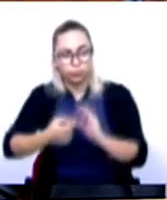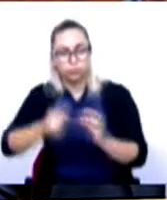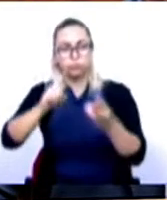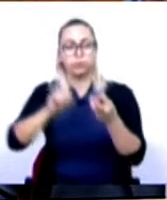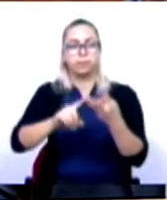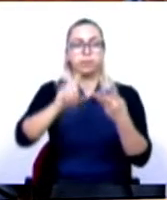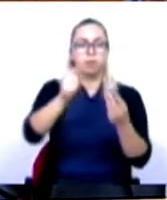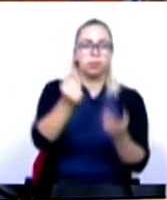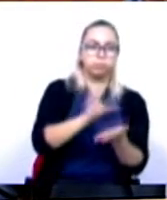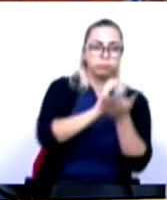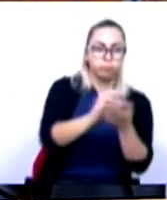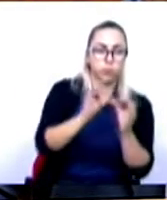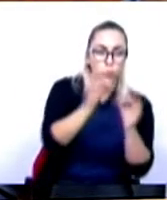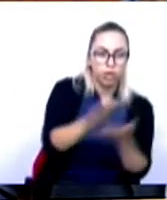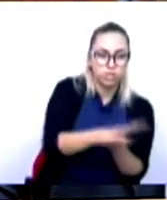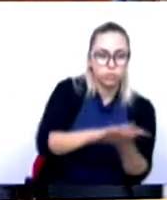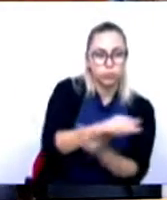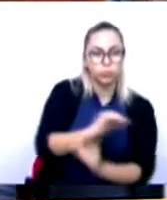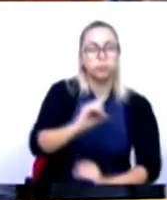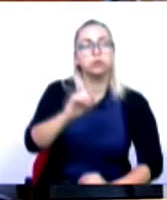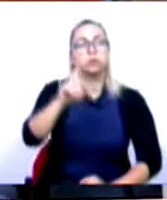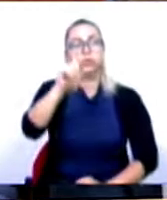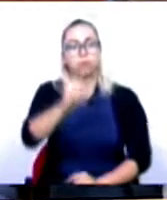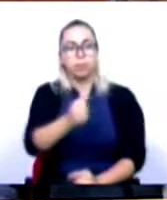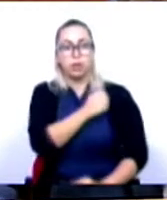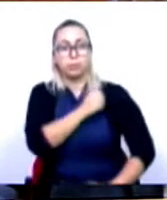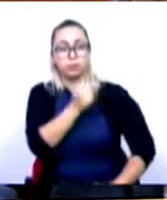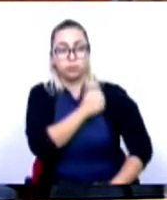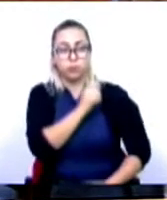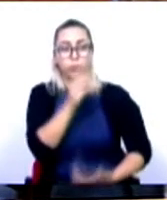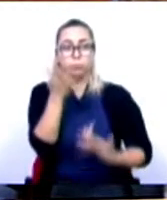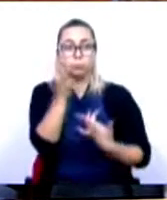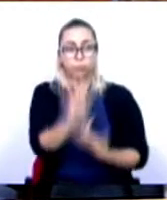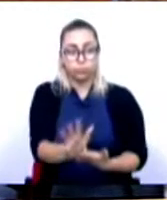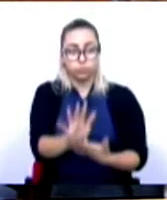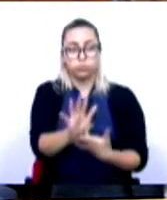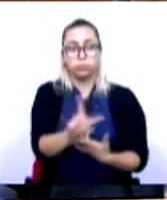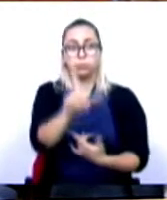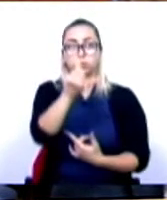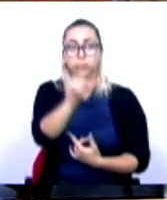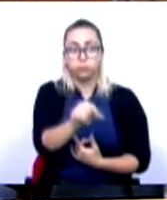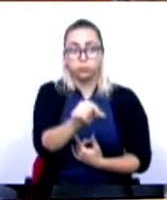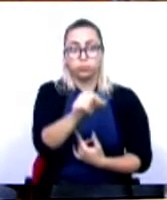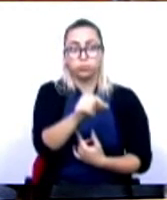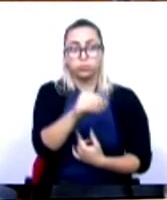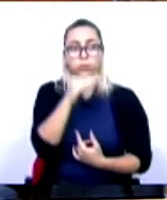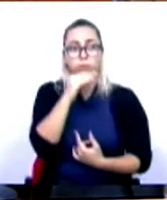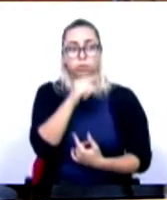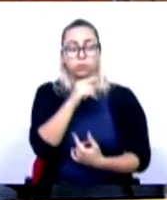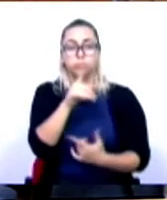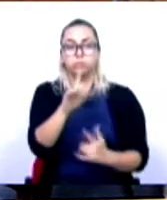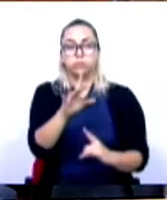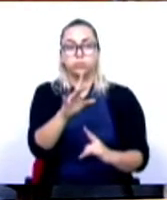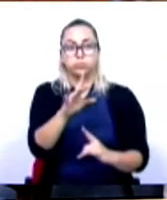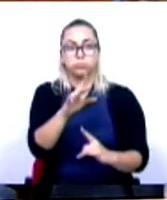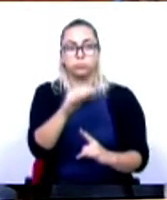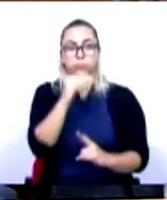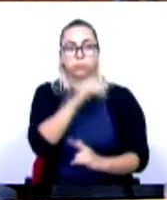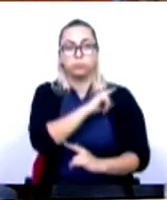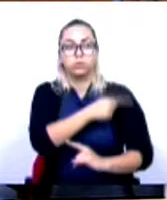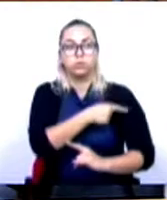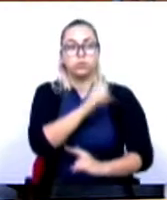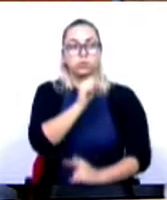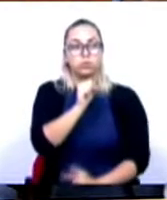nos cuidados de saúde primários e na habitação, designadamente também para as forças, os serviços sociais da Guarda Nacional